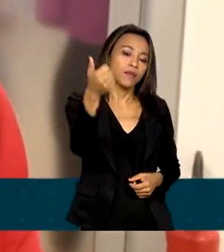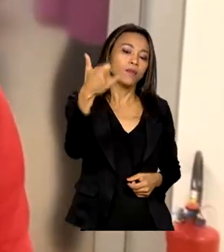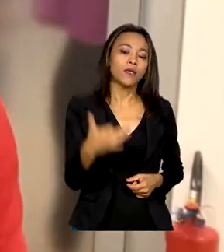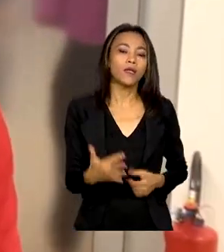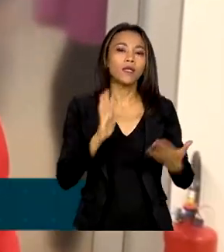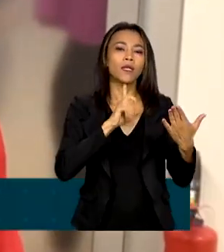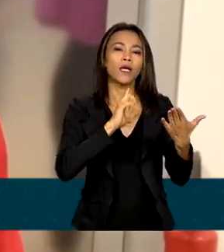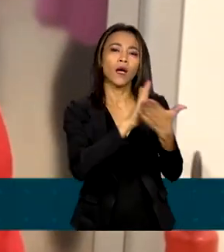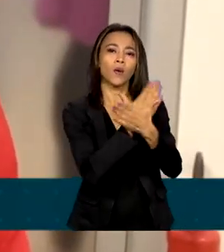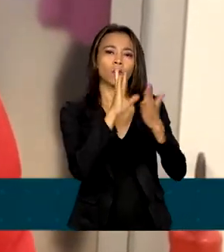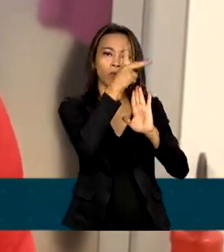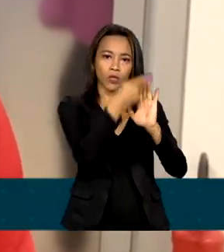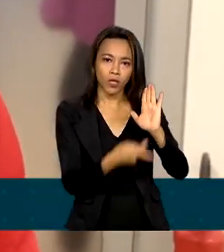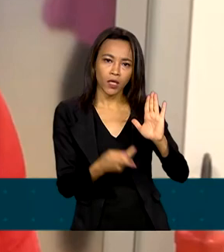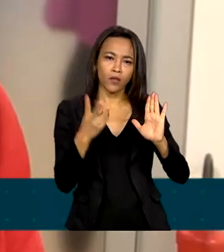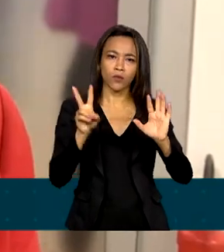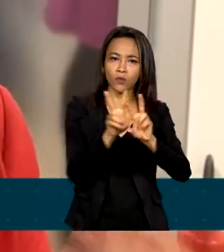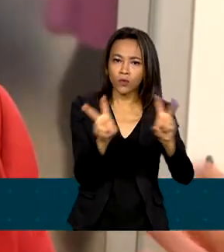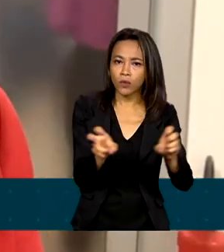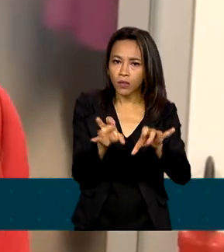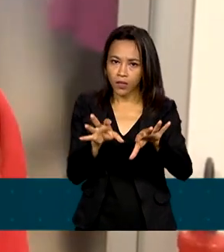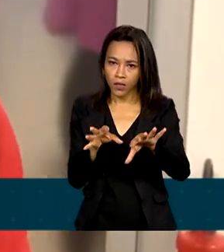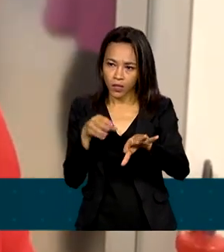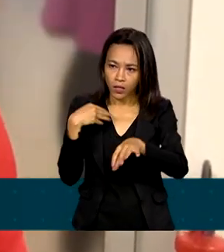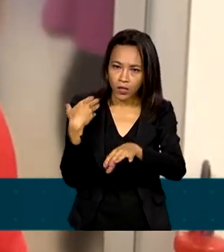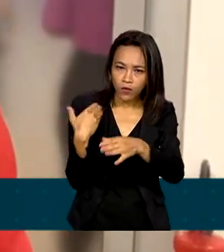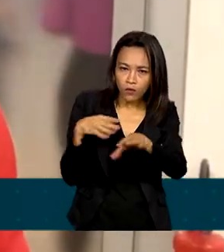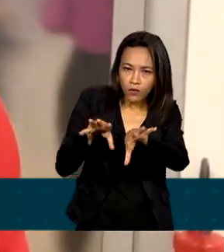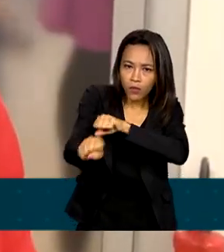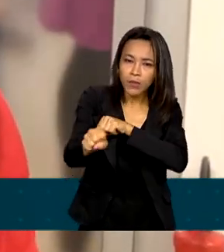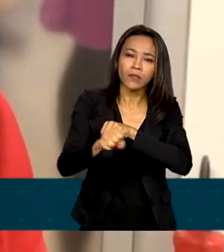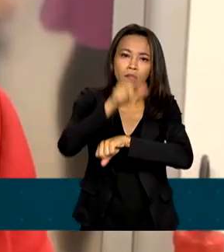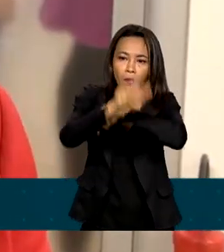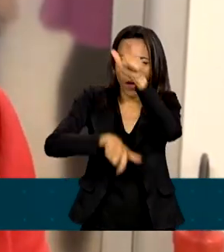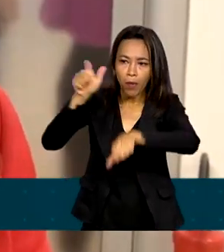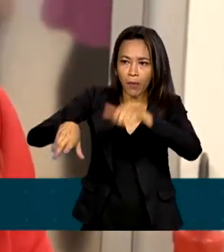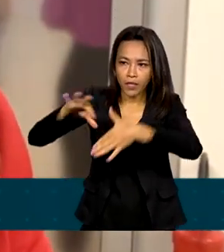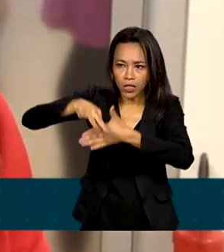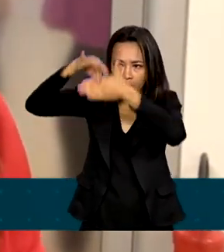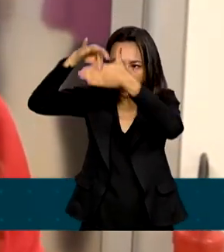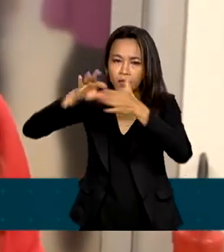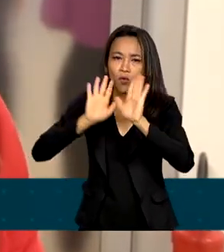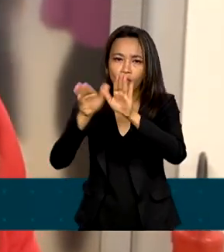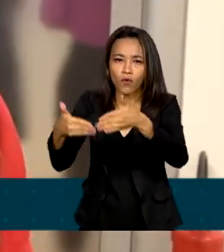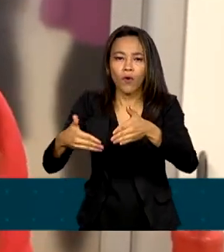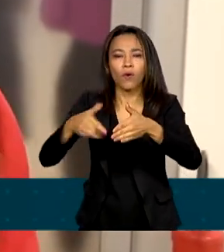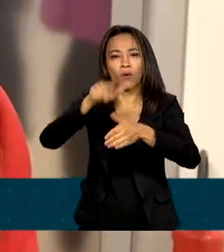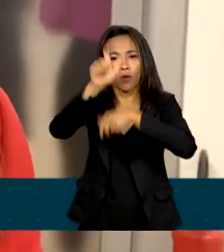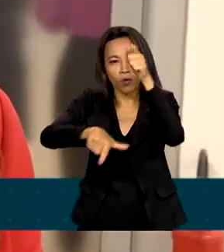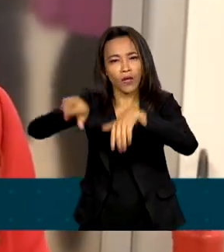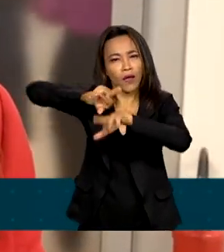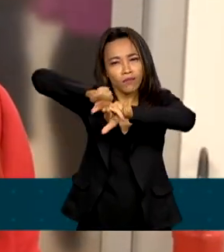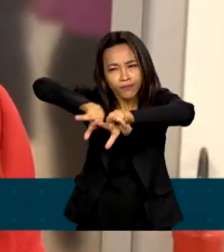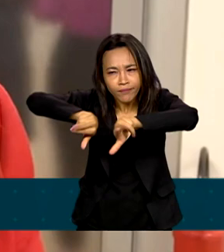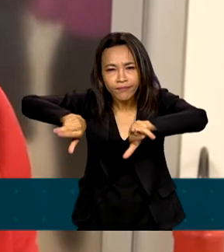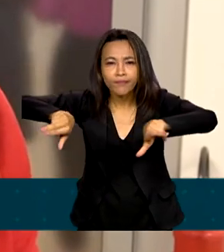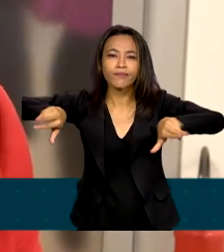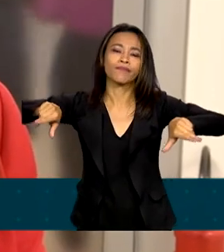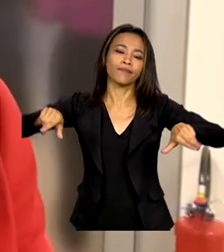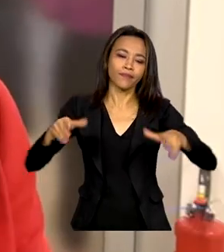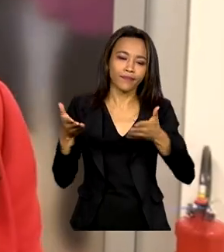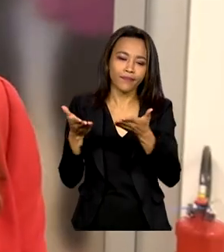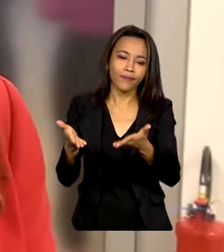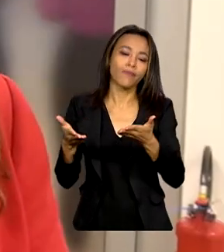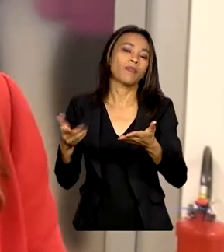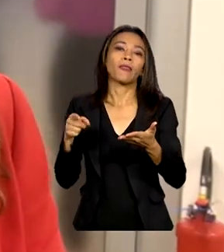de liderança, de formação de lideranças, que está com foco agora na questão da diversidade, de poder permitir justamente que os senadores tenham espaço